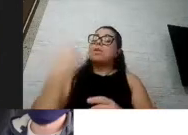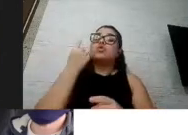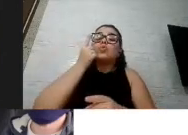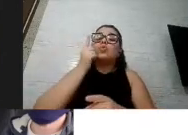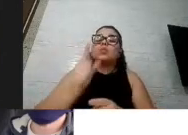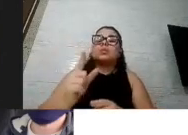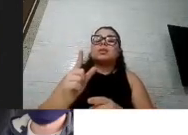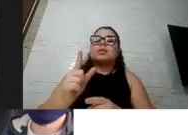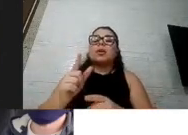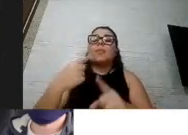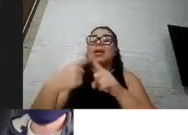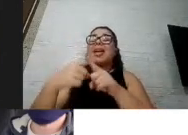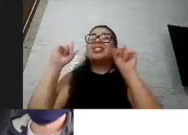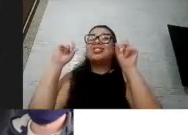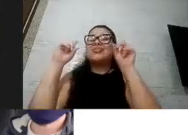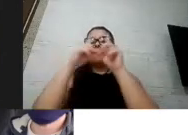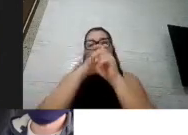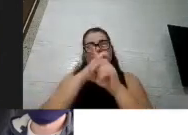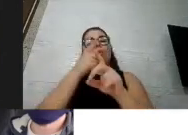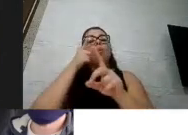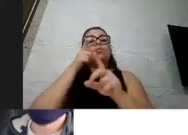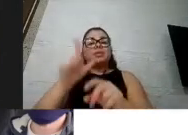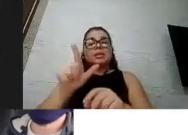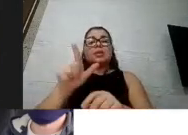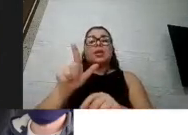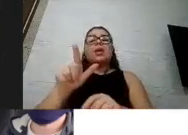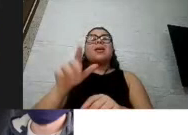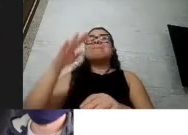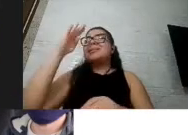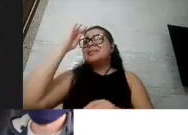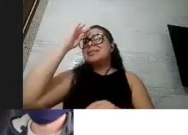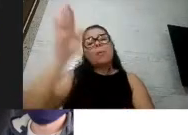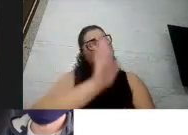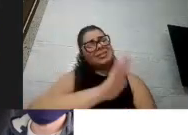muitas vezes é difícil, né? Conseguir, principalmente em crianças pequenas,